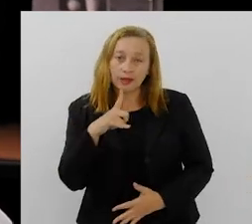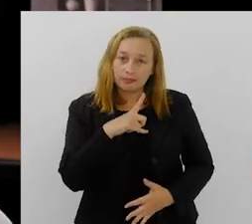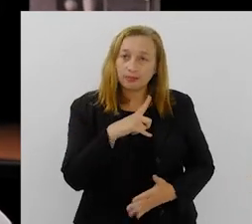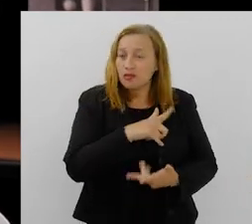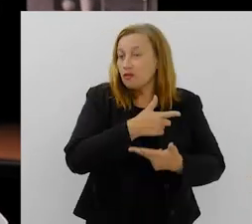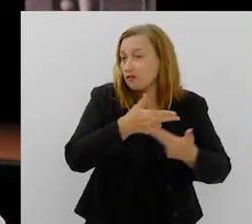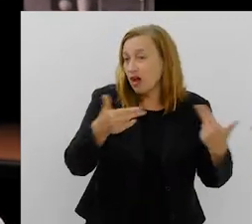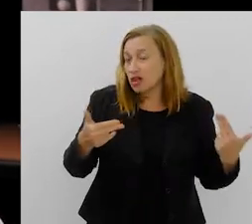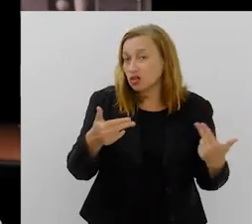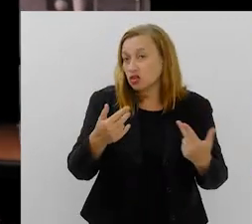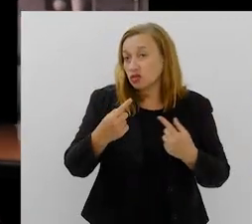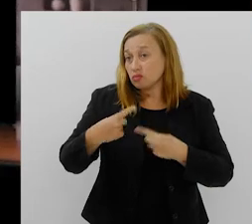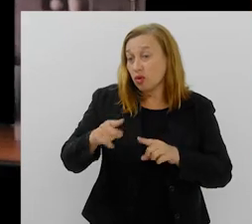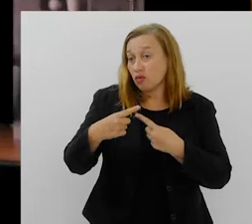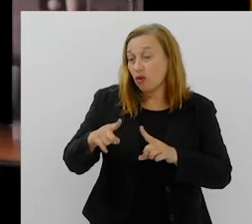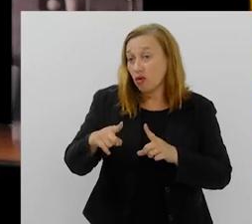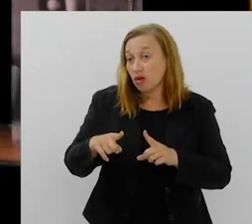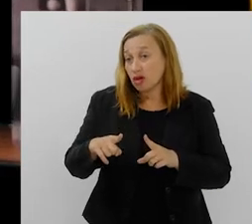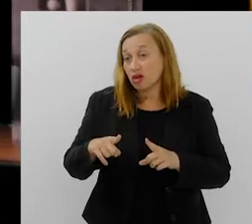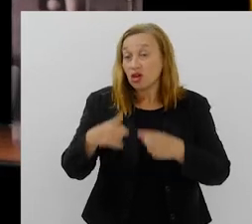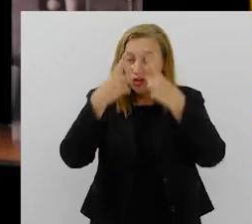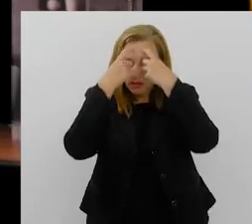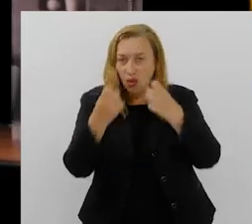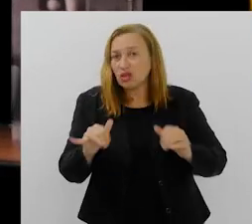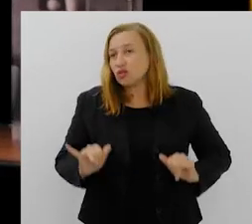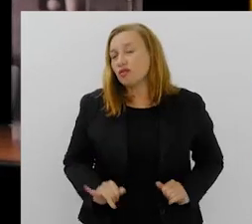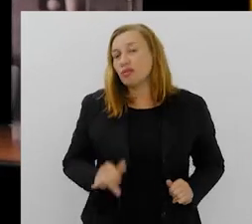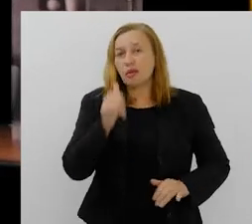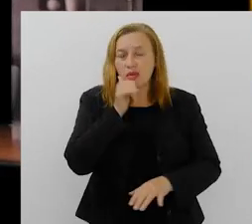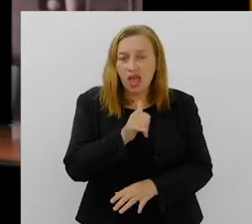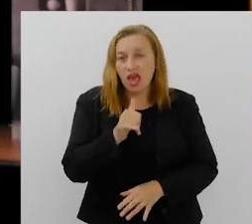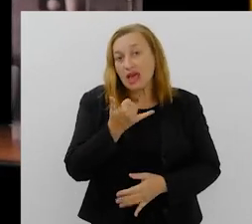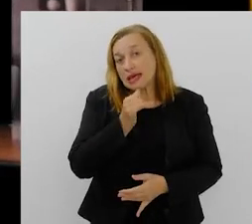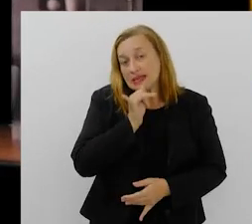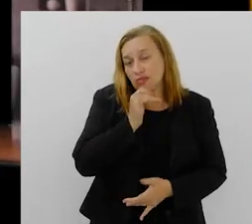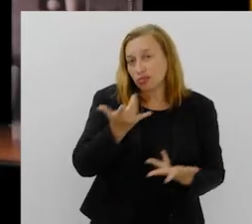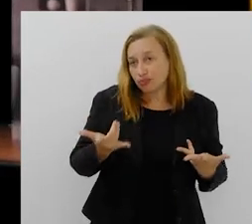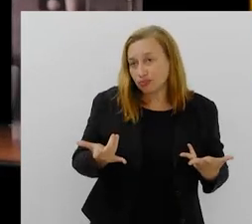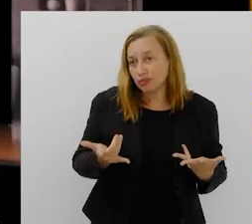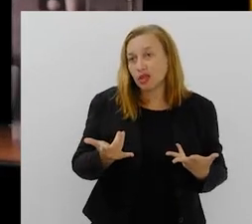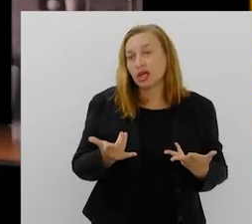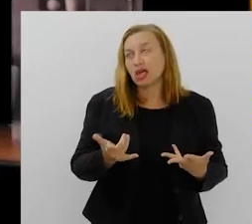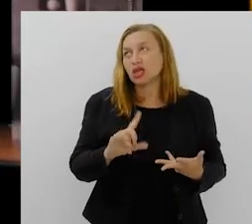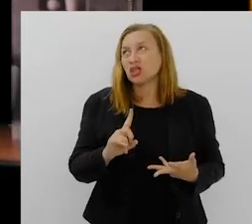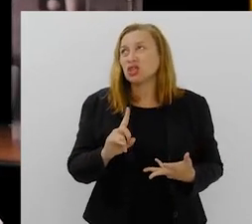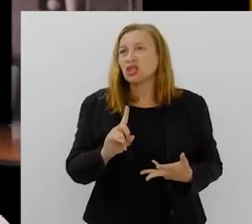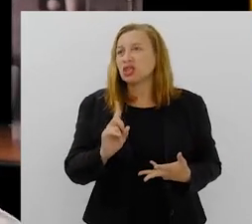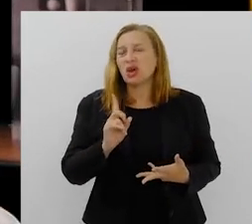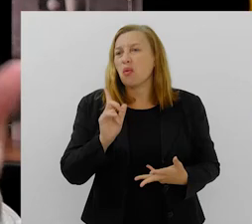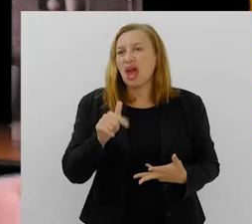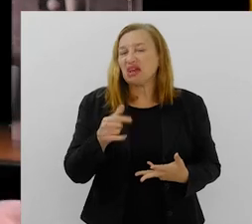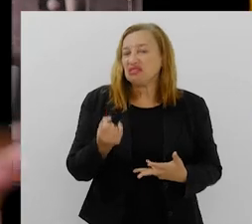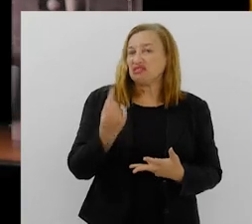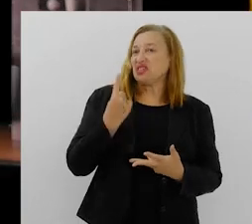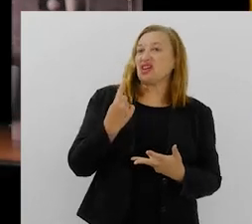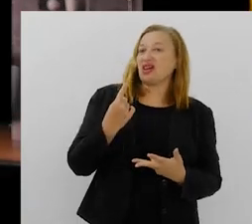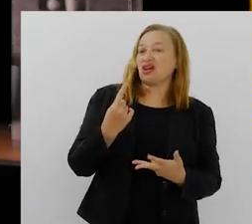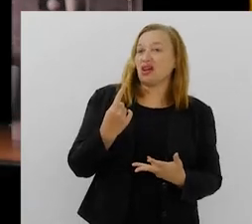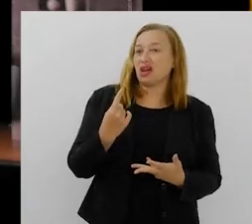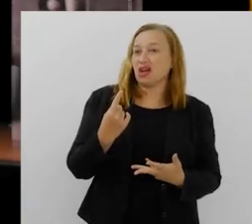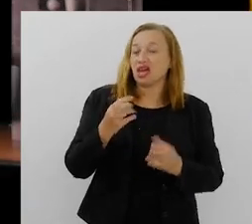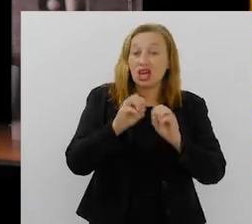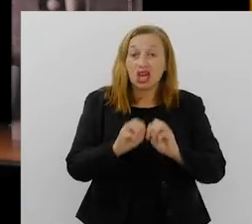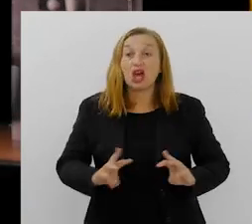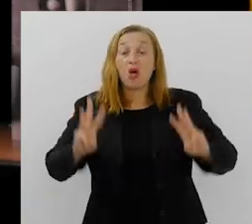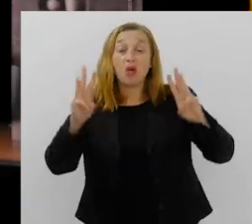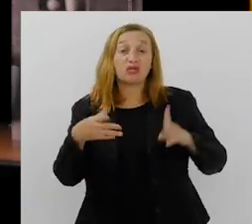e provoca violência e sofrimento para mulheres, por exemplo. Não é de se estranhar que a ONU tenha